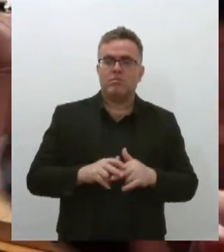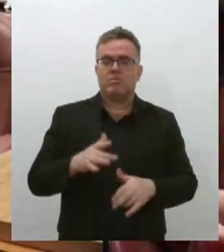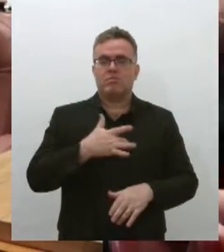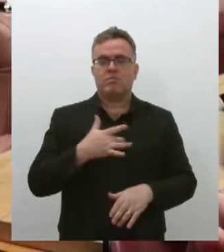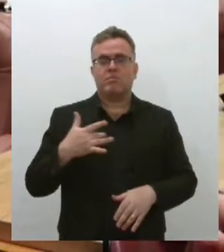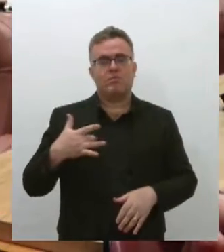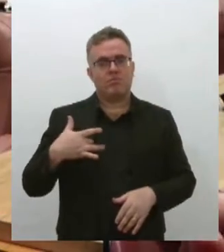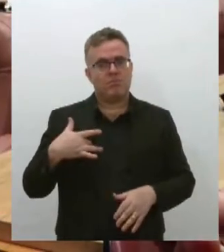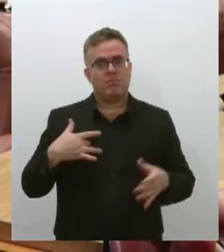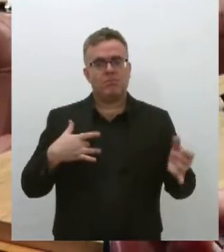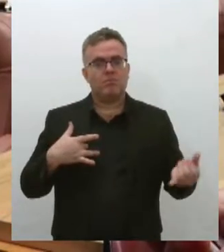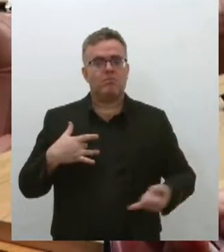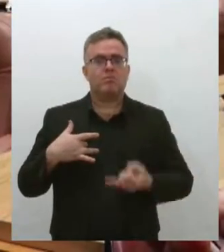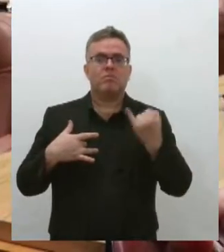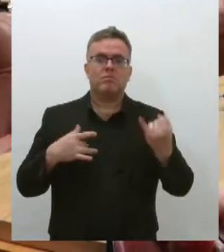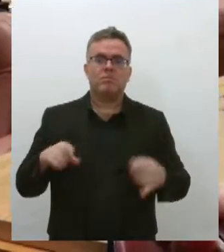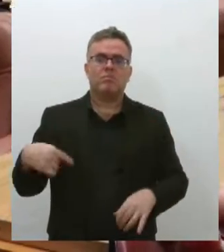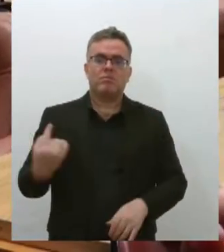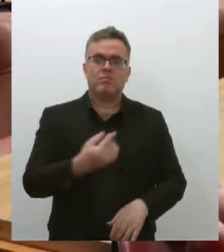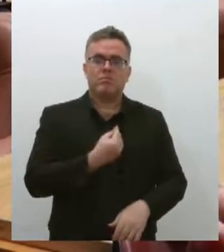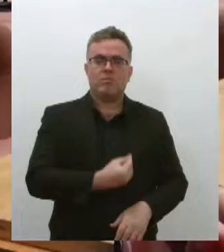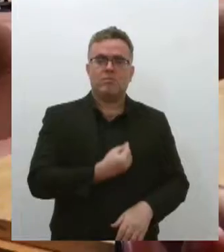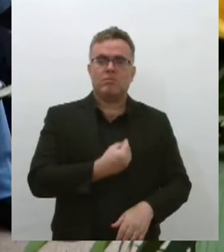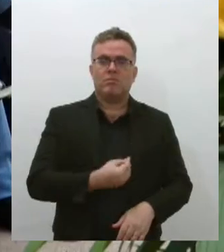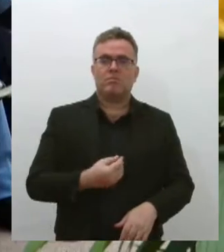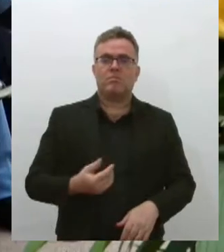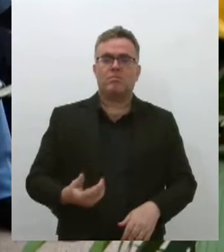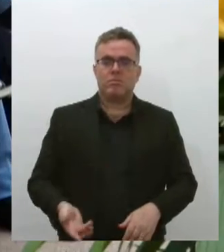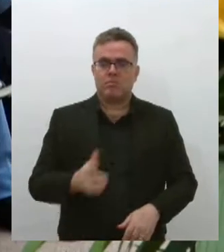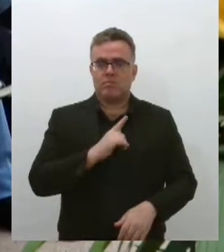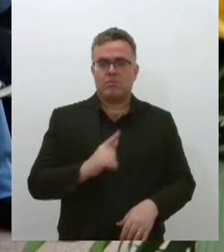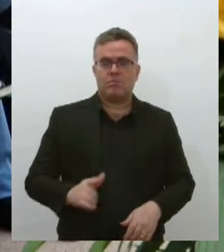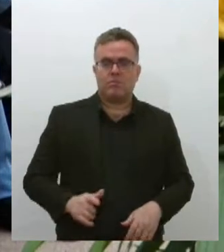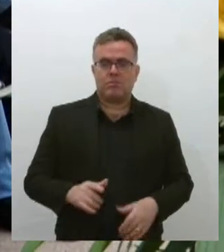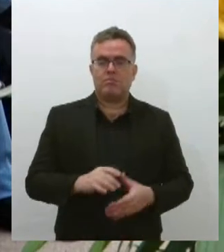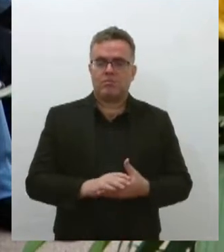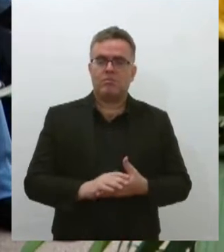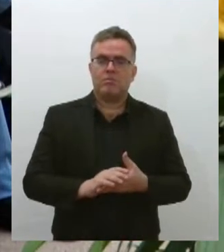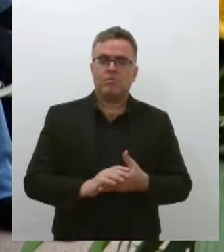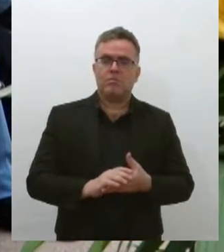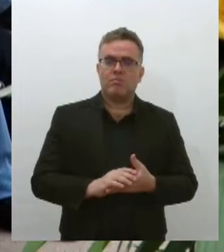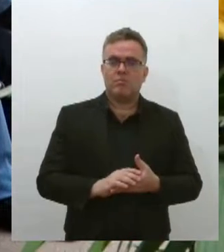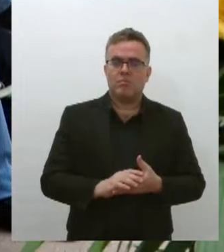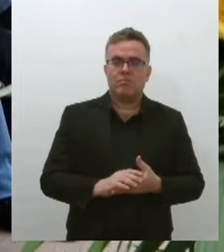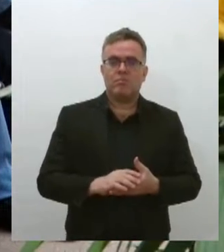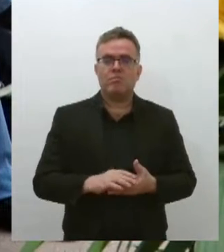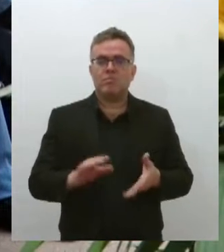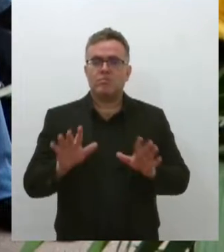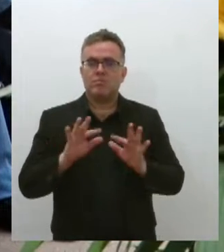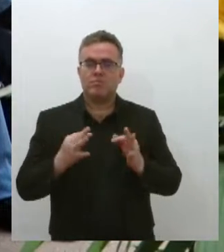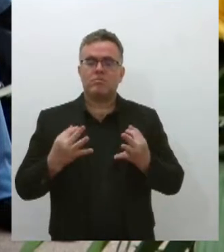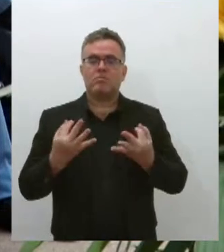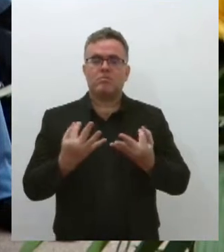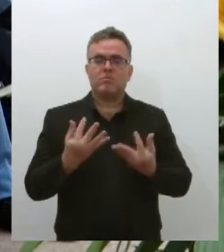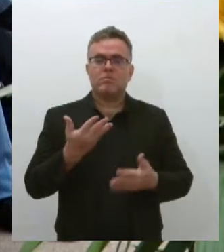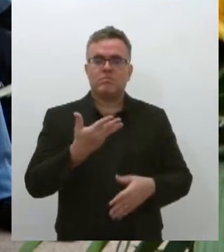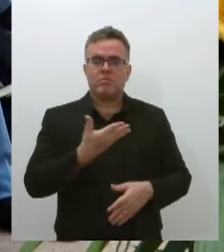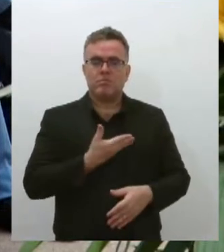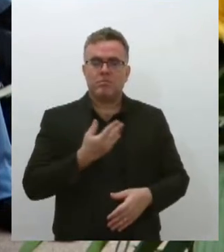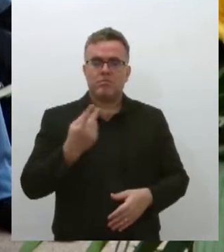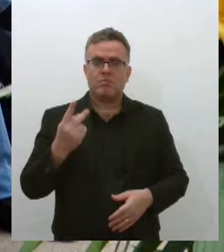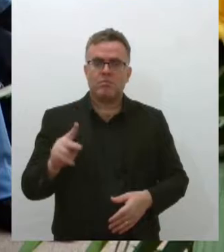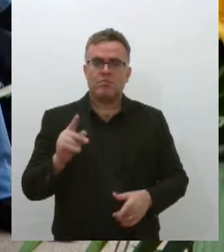é um fator importante para qualquer governo do Estado de Sergipe. Familiares e colegas dos homenageados também